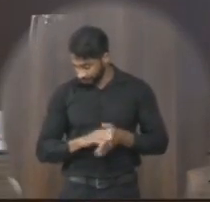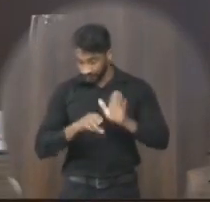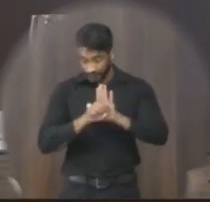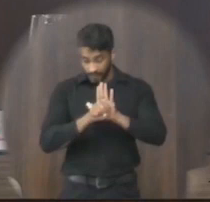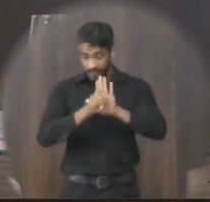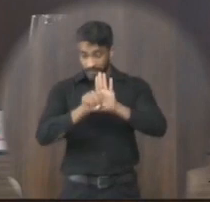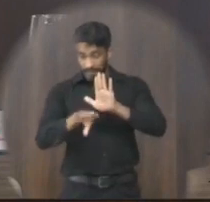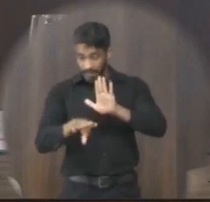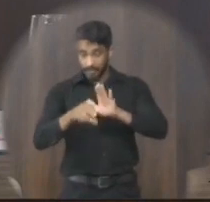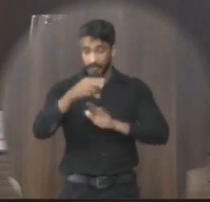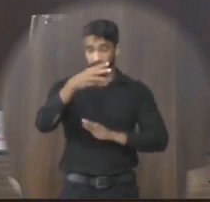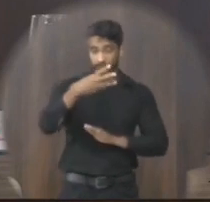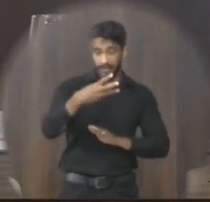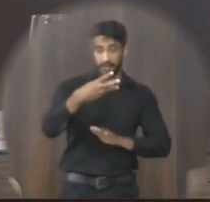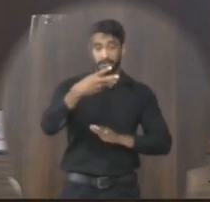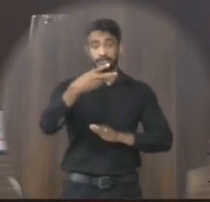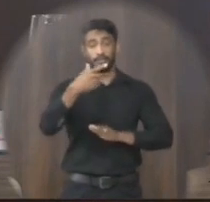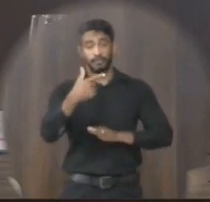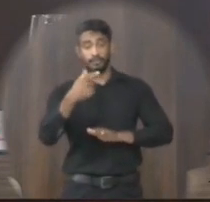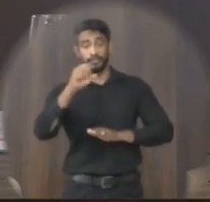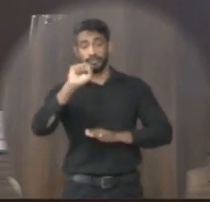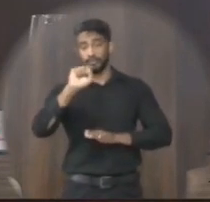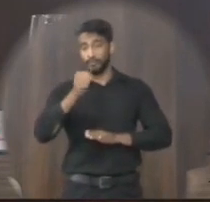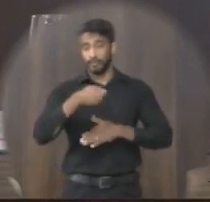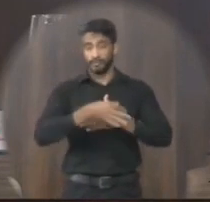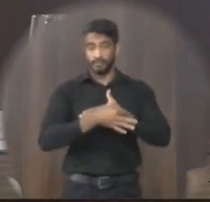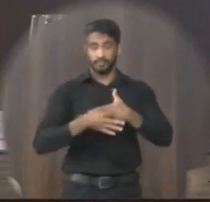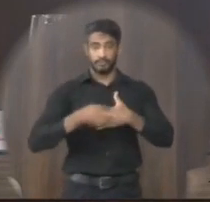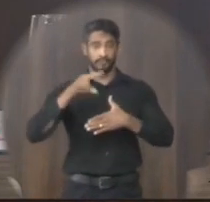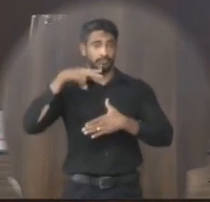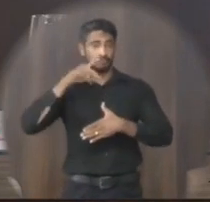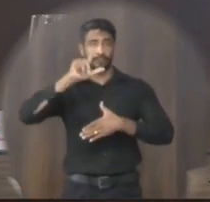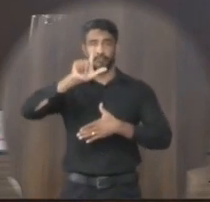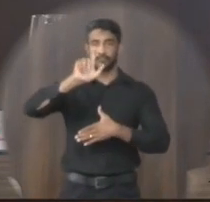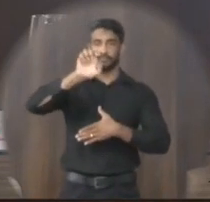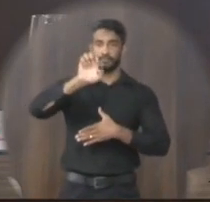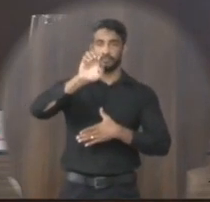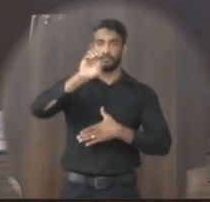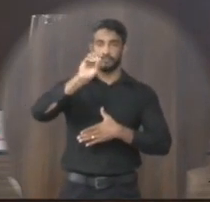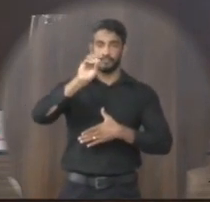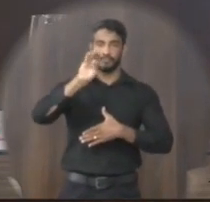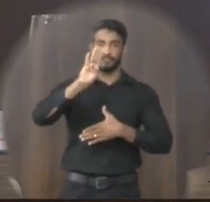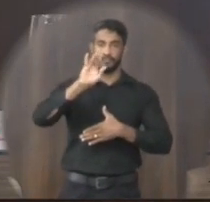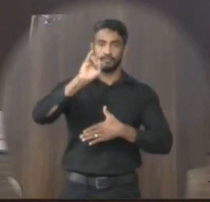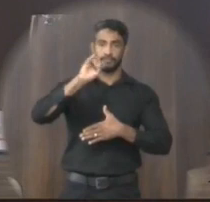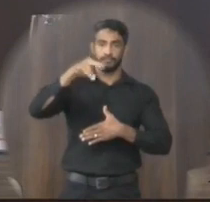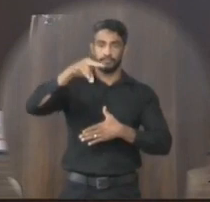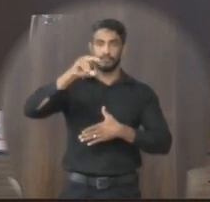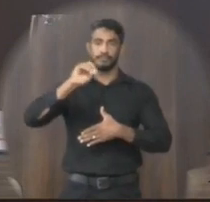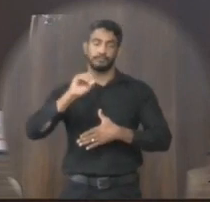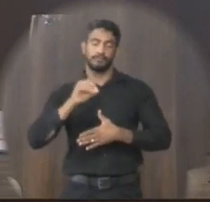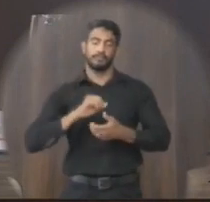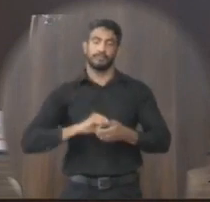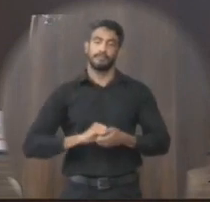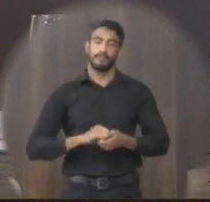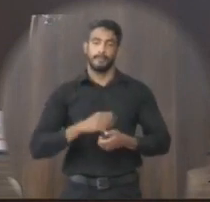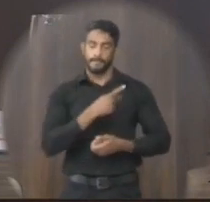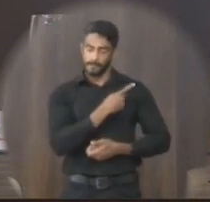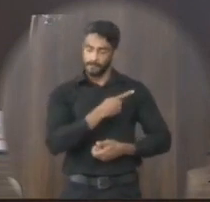requerimento 328 de autoria do vereador Leobino Antunes de Bem excelentíssimo senhor presidente